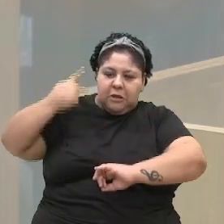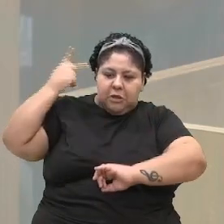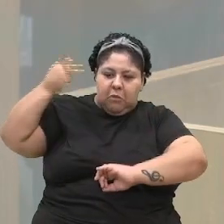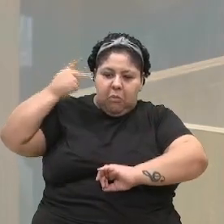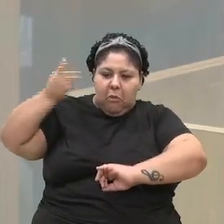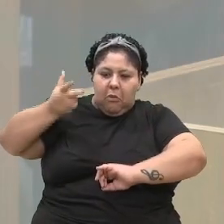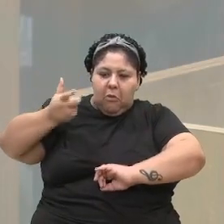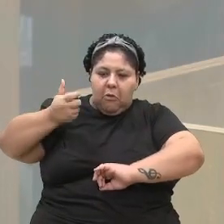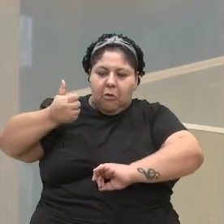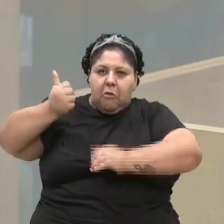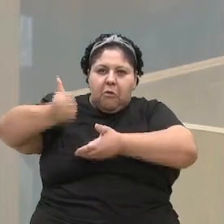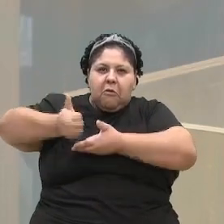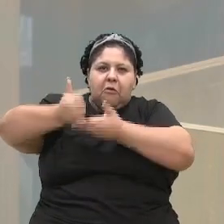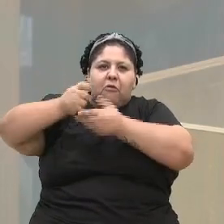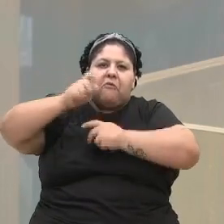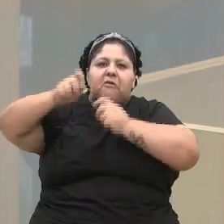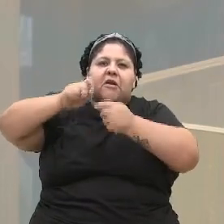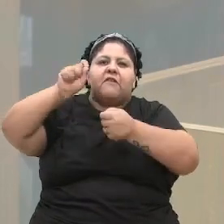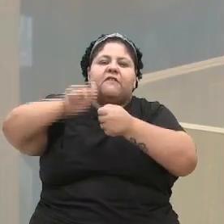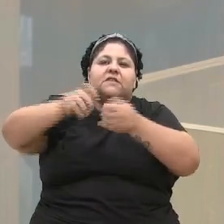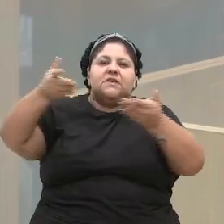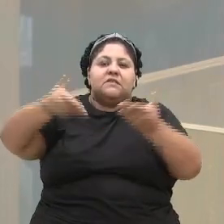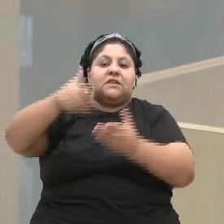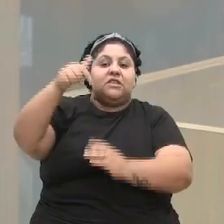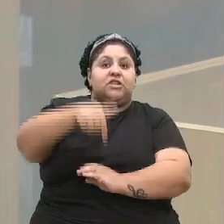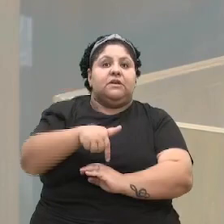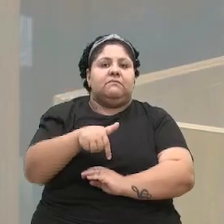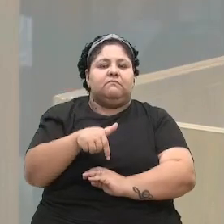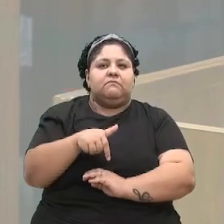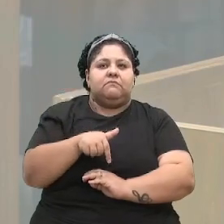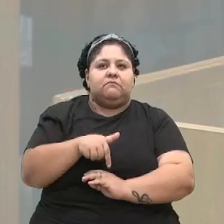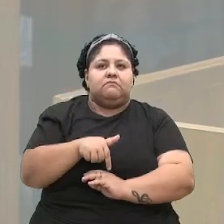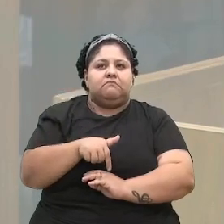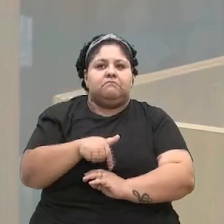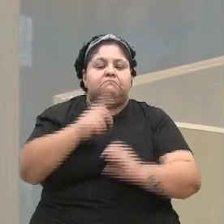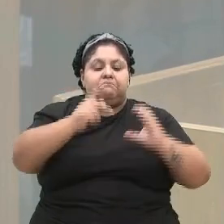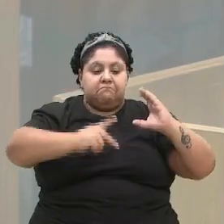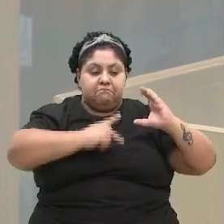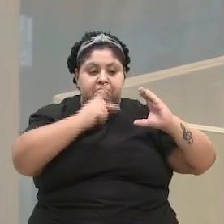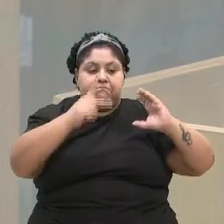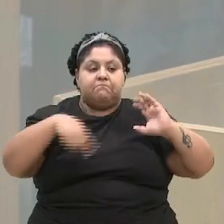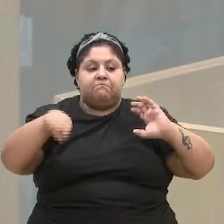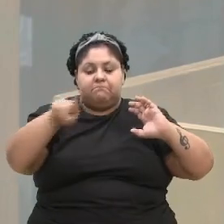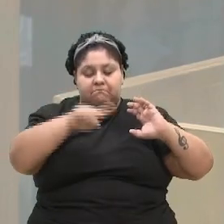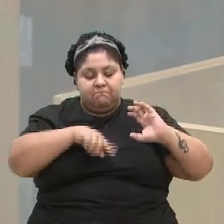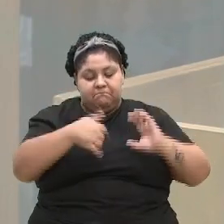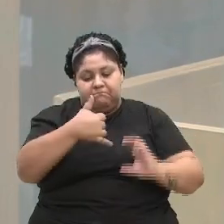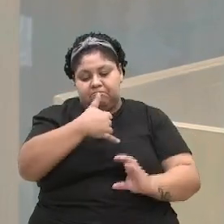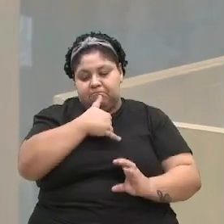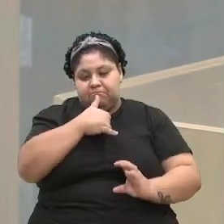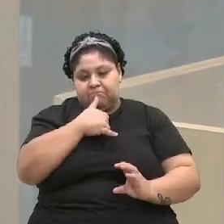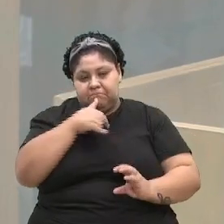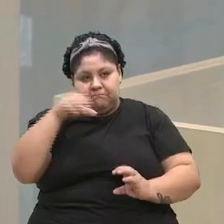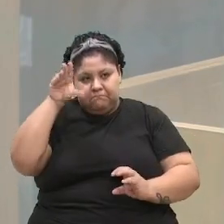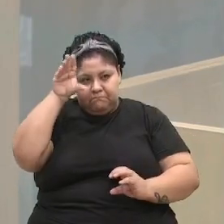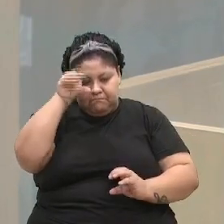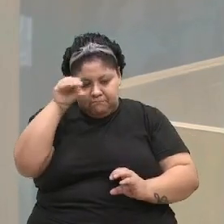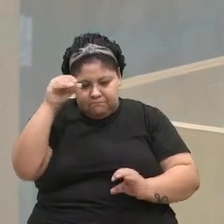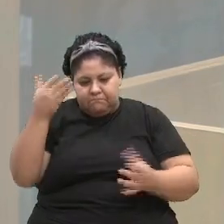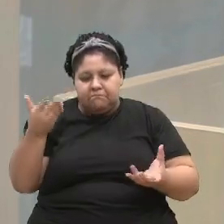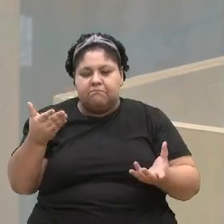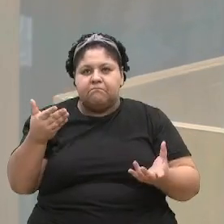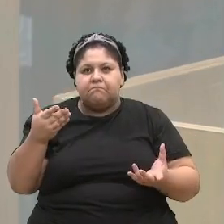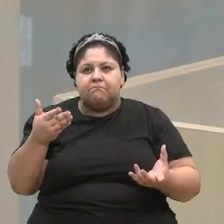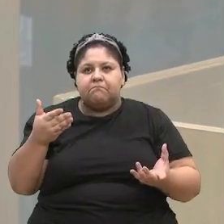o que a gente vem fazendo aqui nesta Câmara de Vereadores. E a gente, infelizmente, observa que